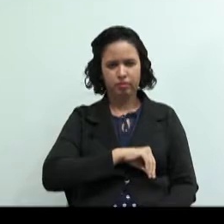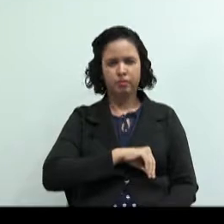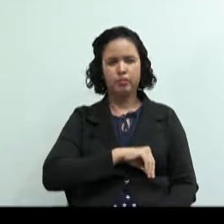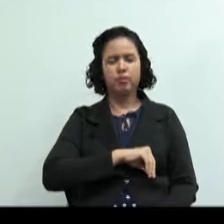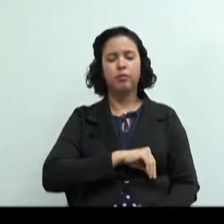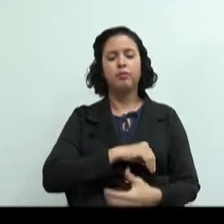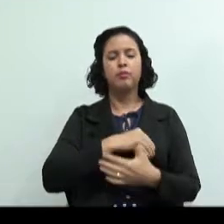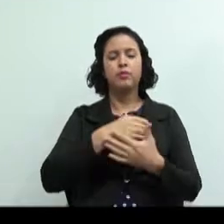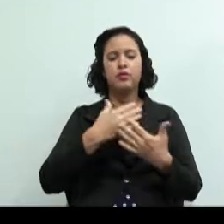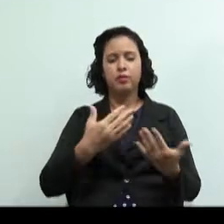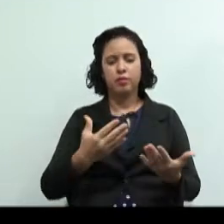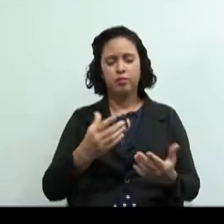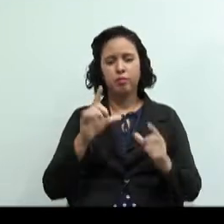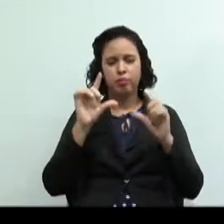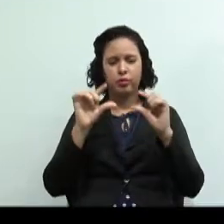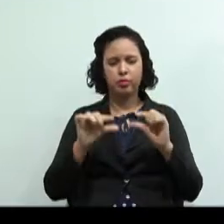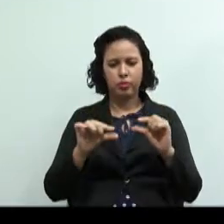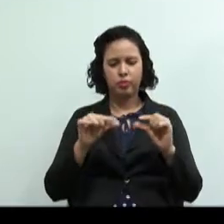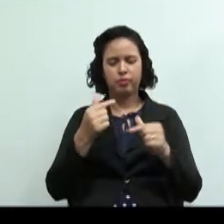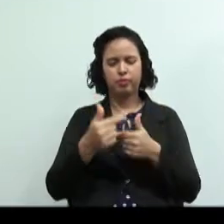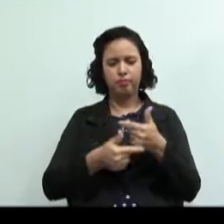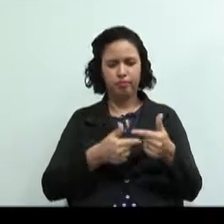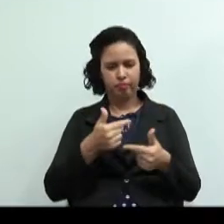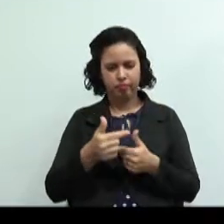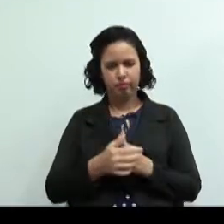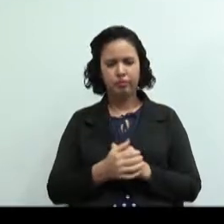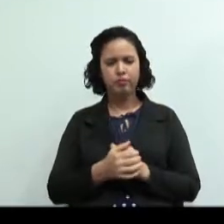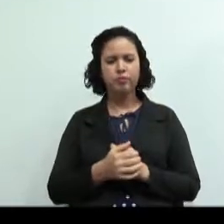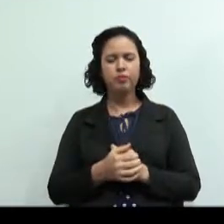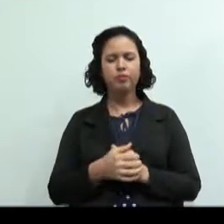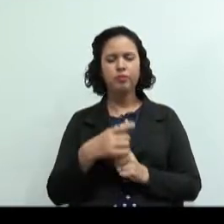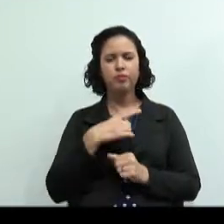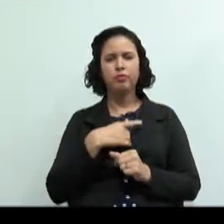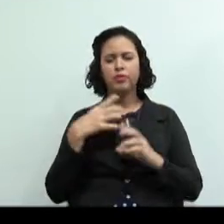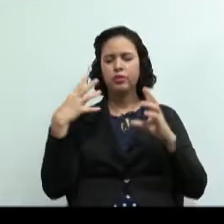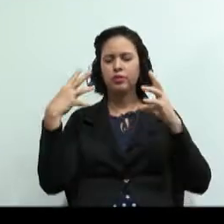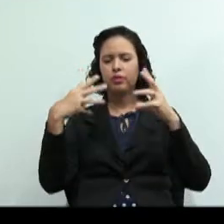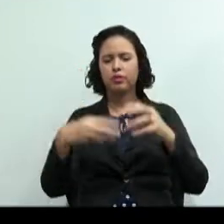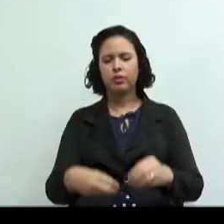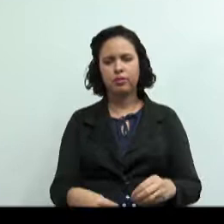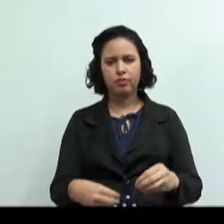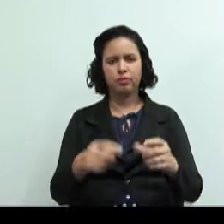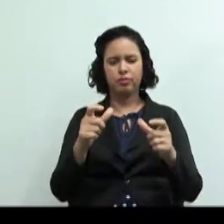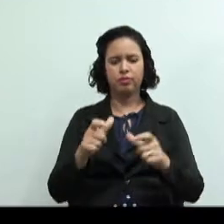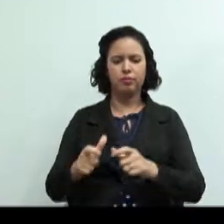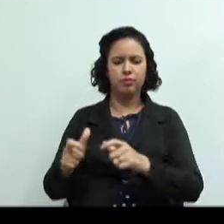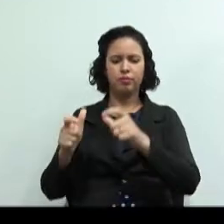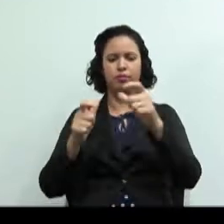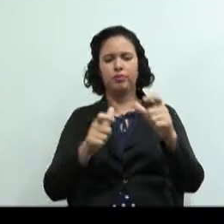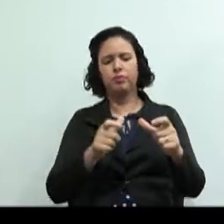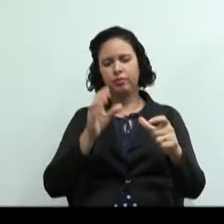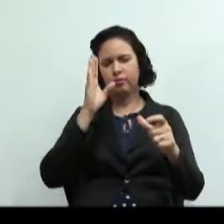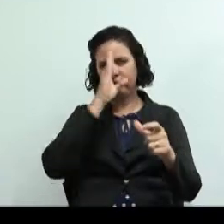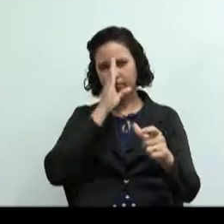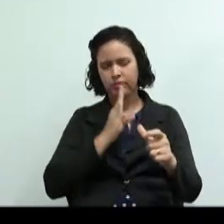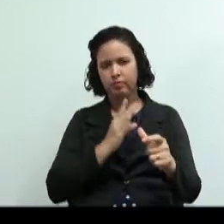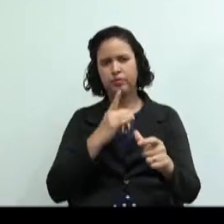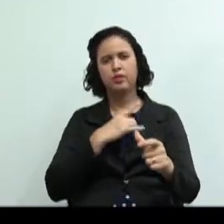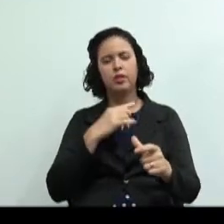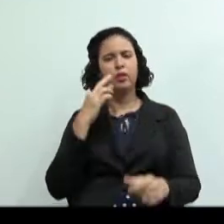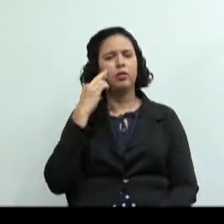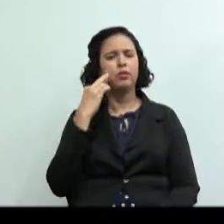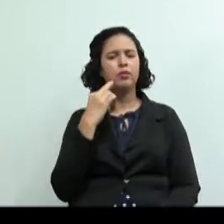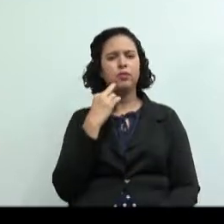pouquíssimos empregados este ramo está em todas as regiões do país com muitas unidades em Rondônia